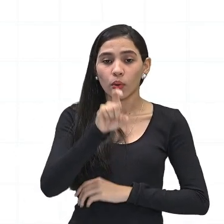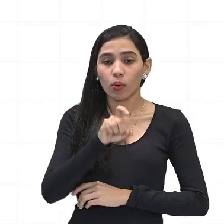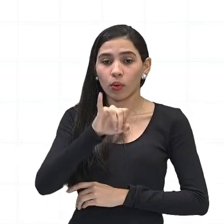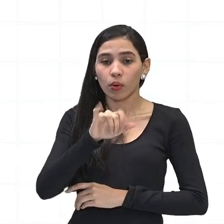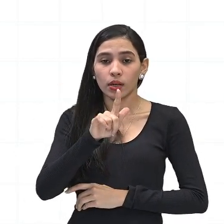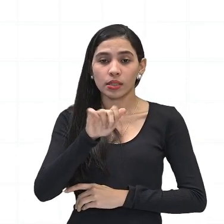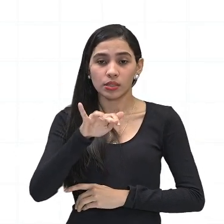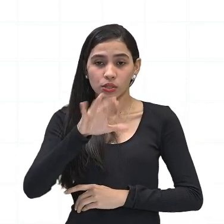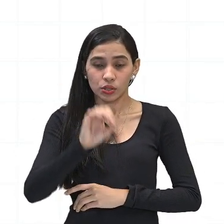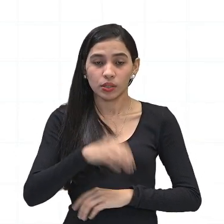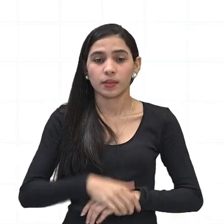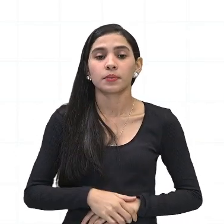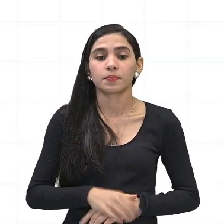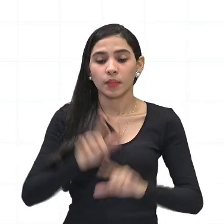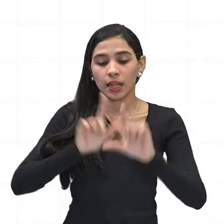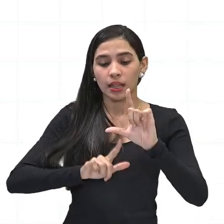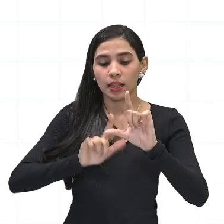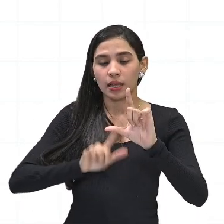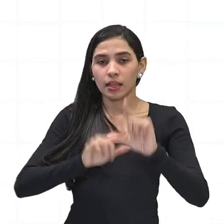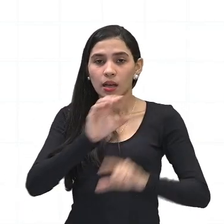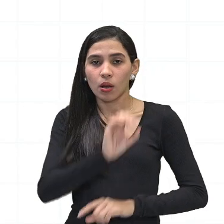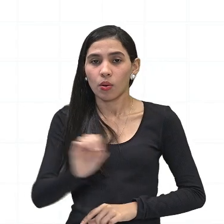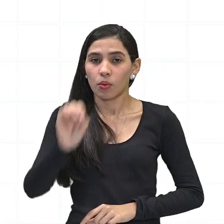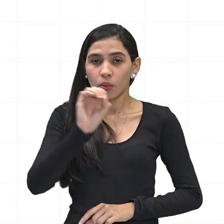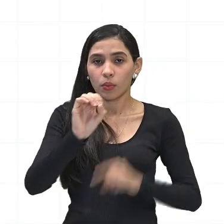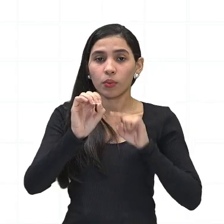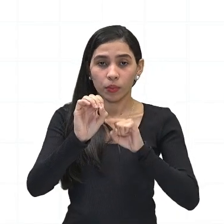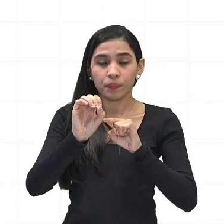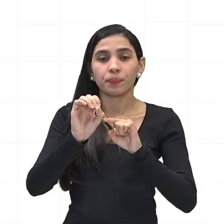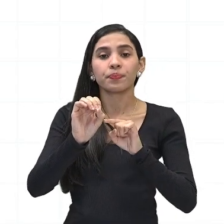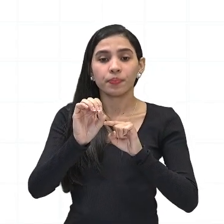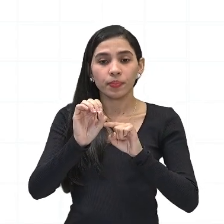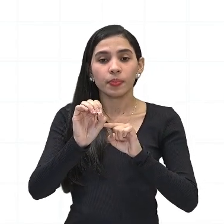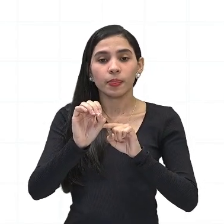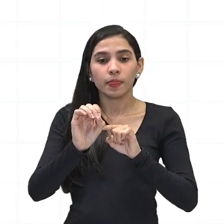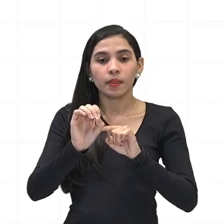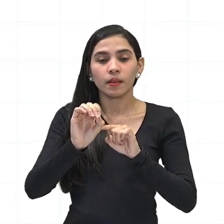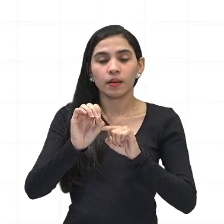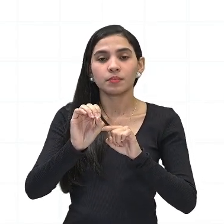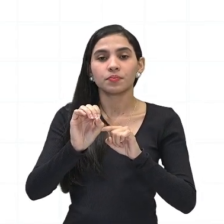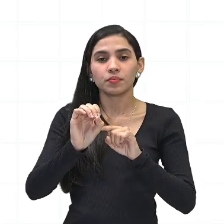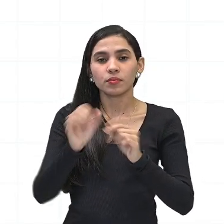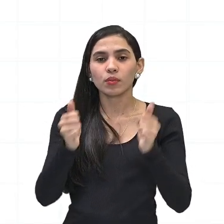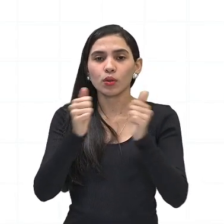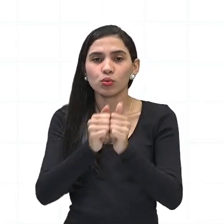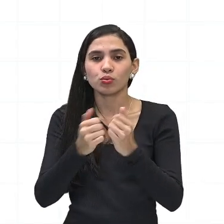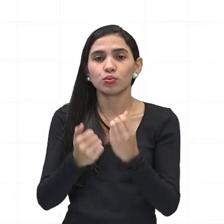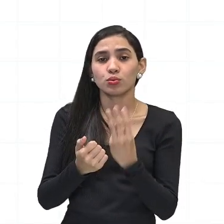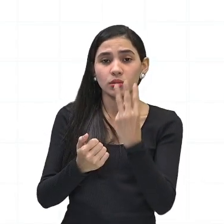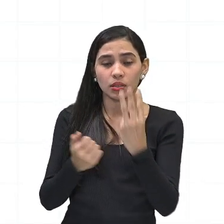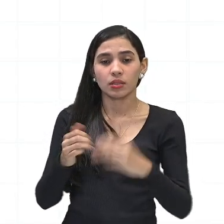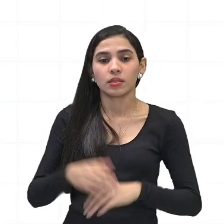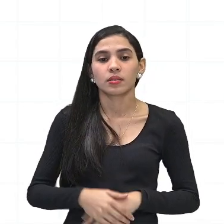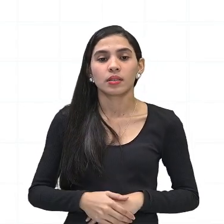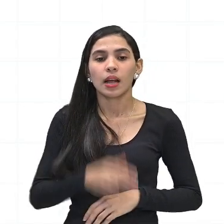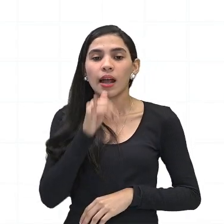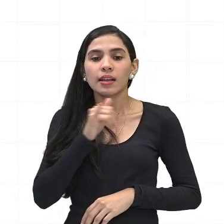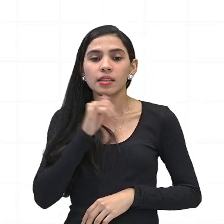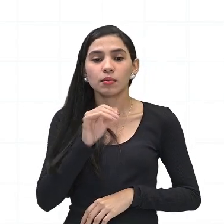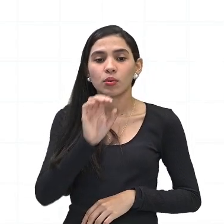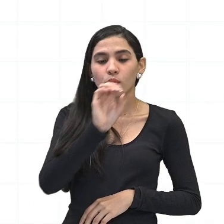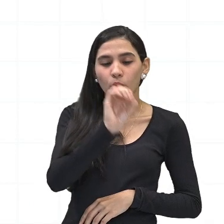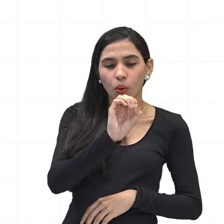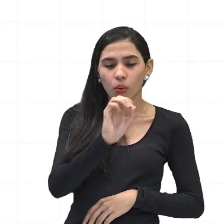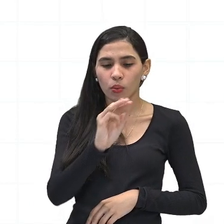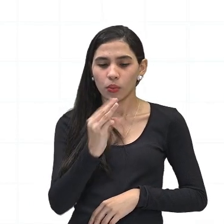símbolo O, o elemento oxigênio, que é o O com o três subscrito, ele fica assim, embaixo,